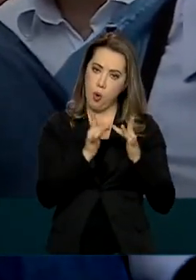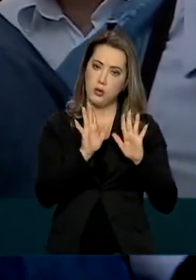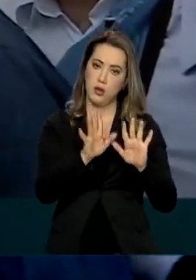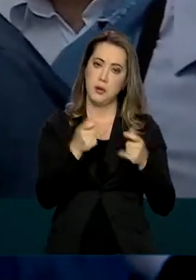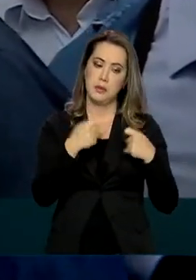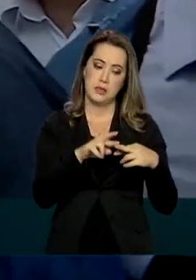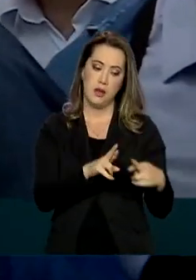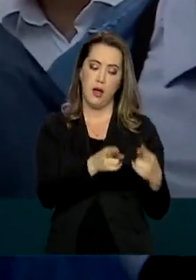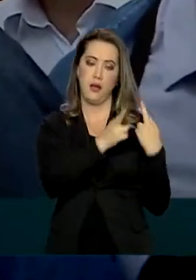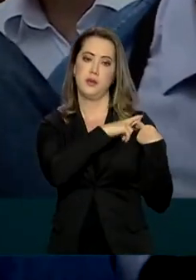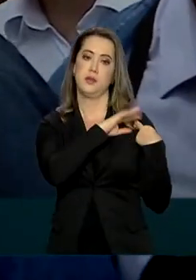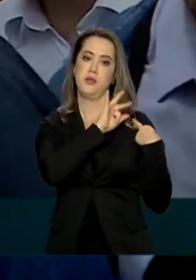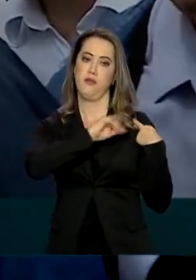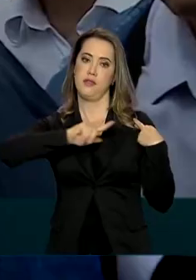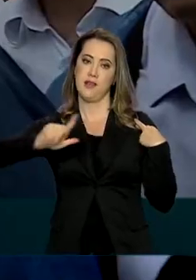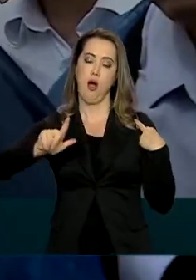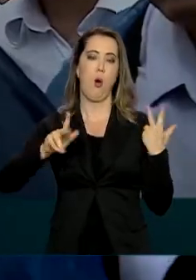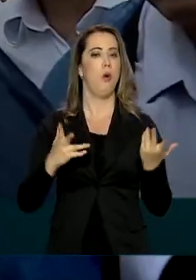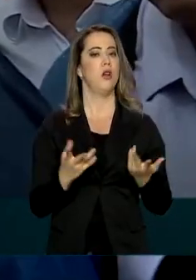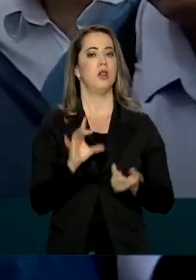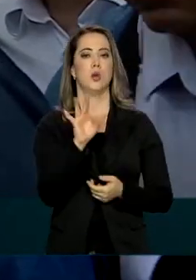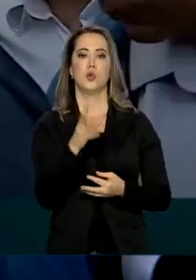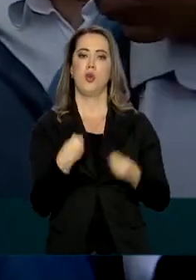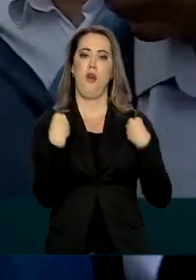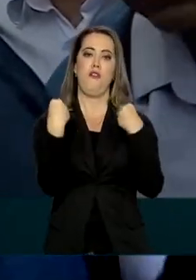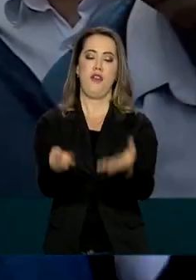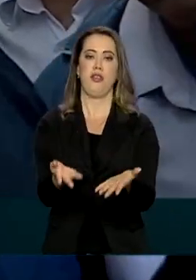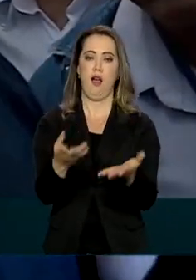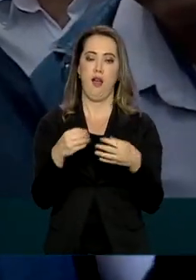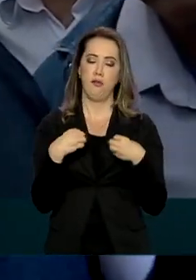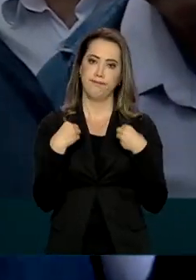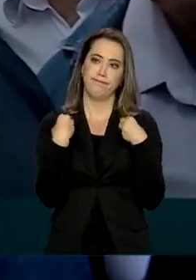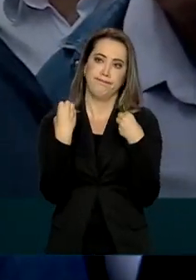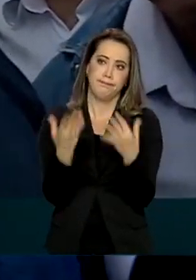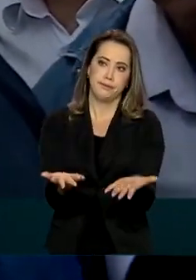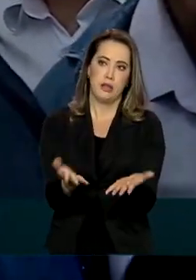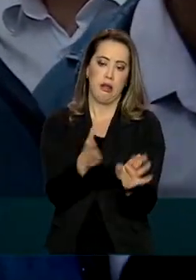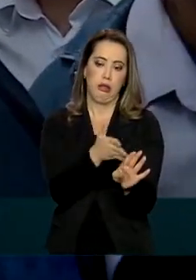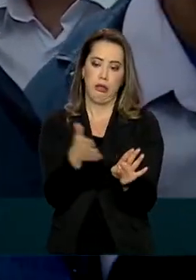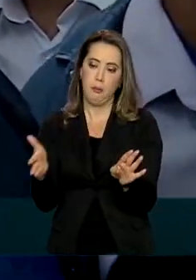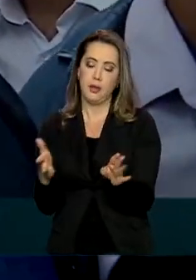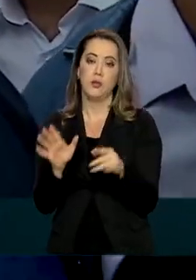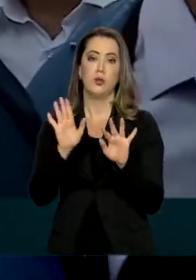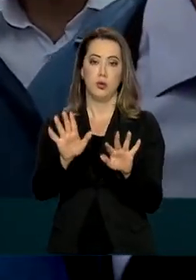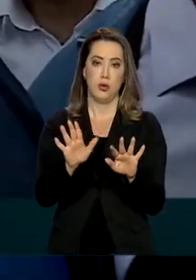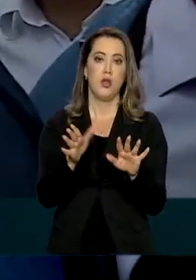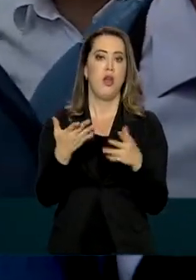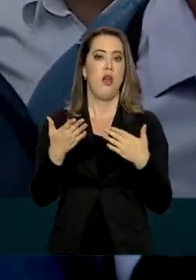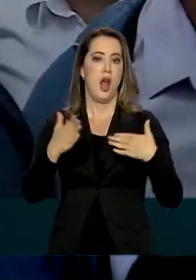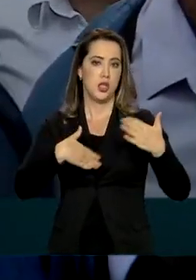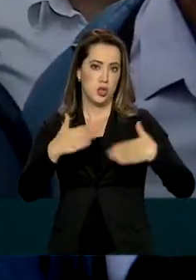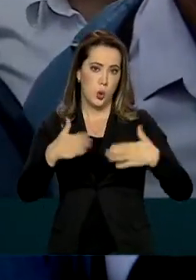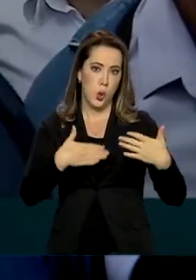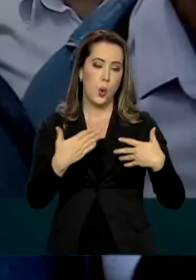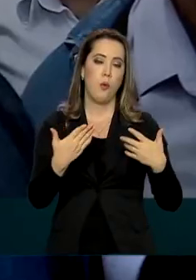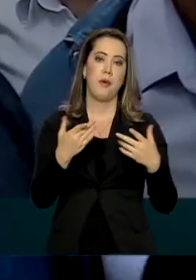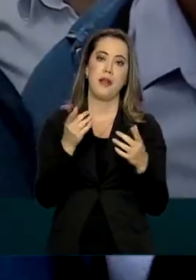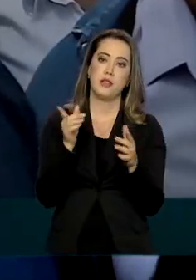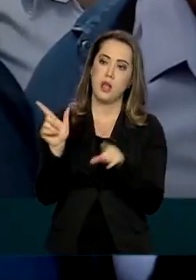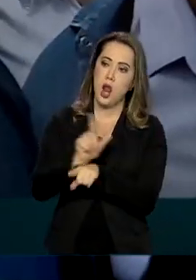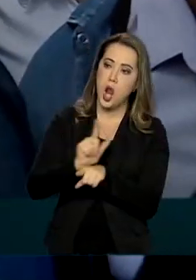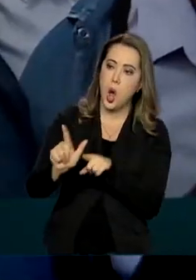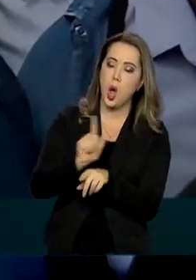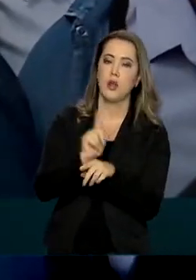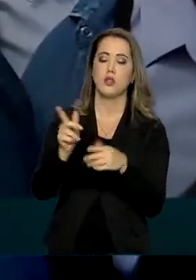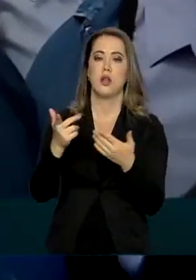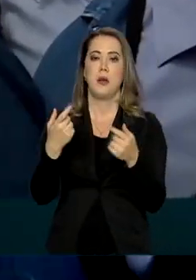fiscal. Agora, não basta apenas conceder mais um período de auxílio emergencial. O comércio tem que voltar a funcionar. Tem que acabar